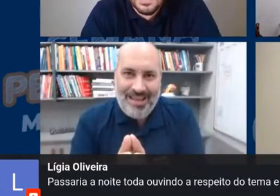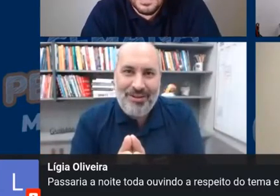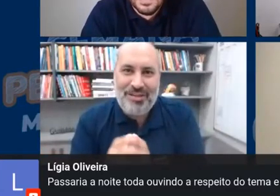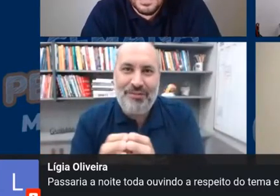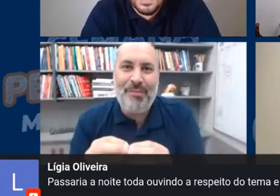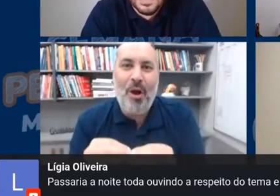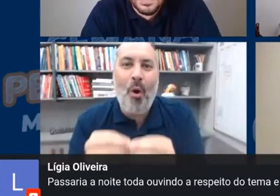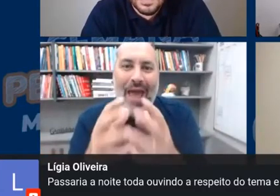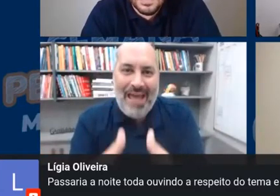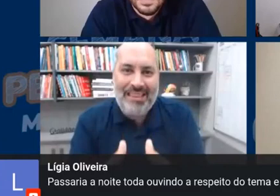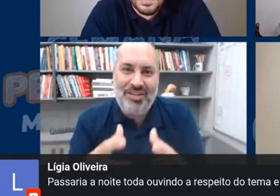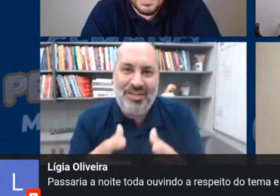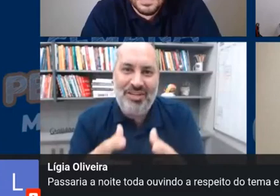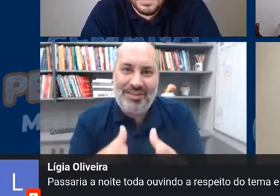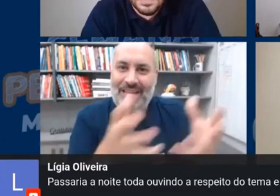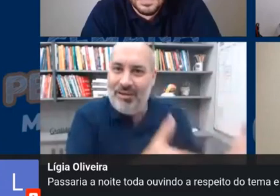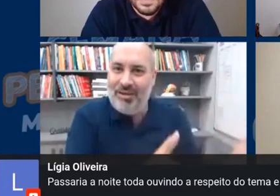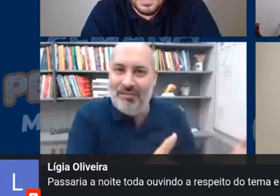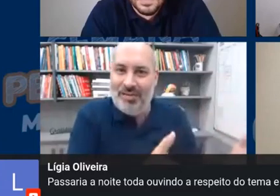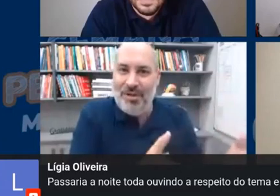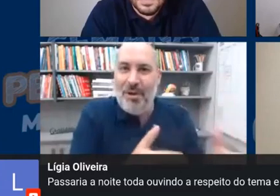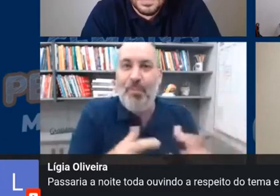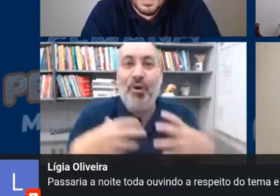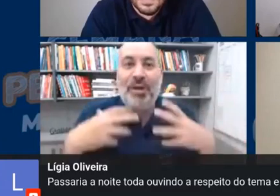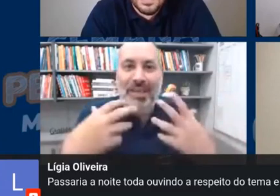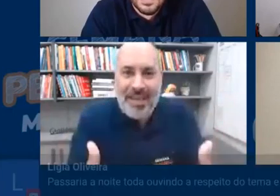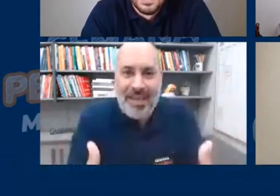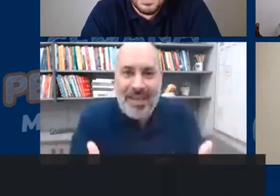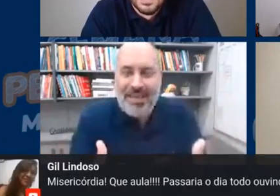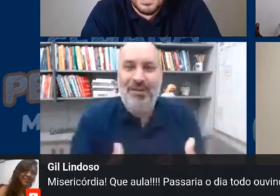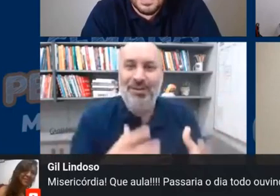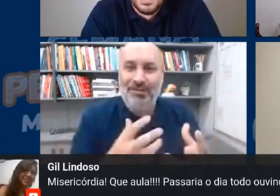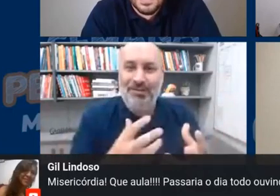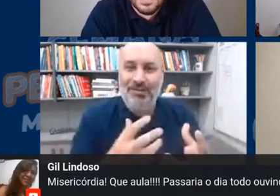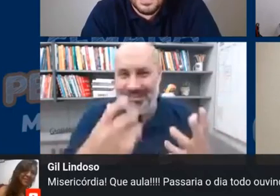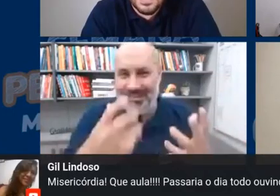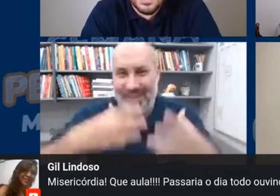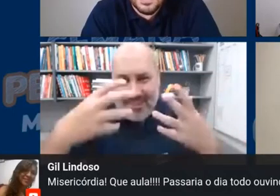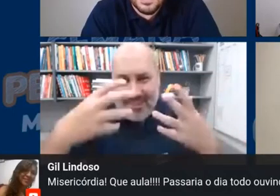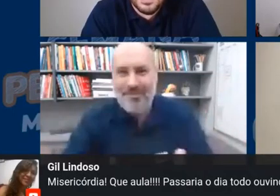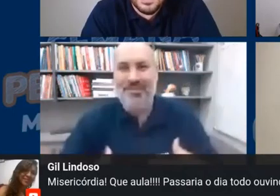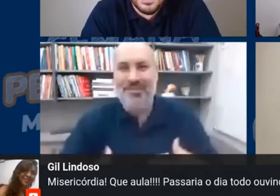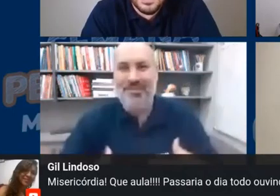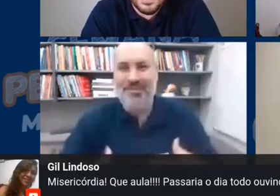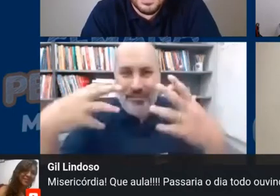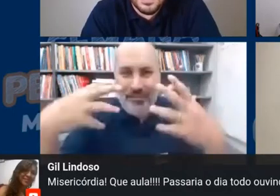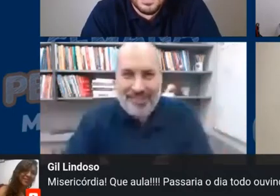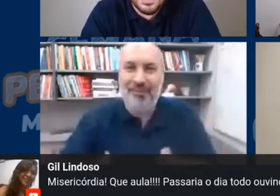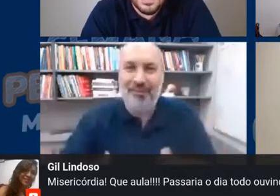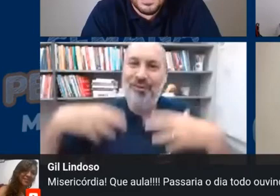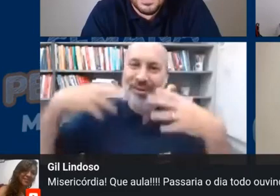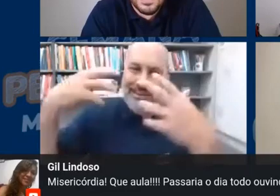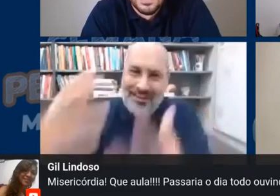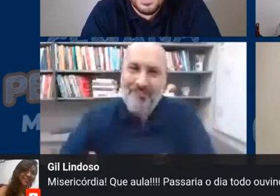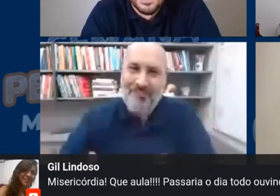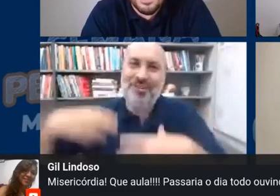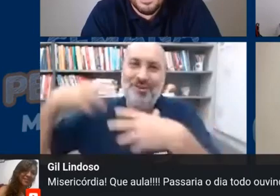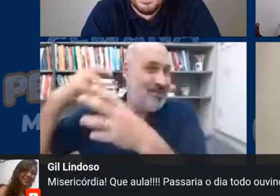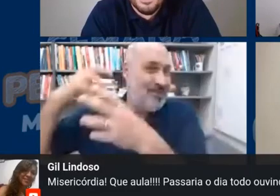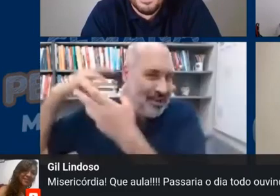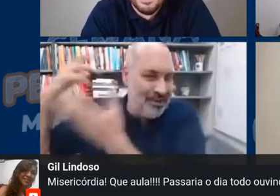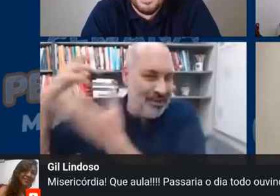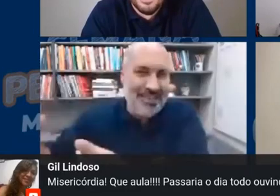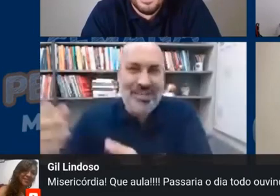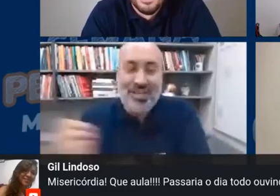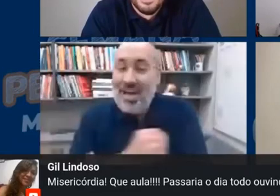ou seja a forma correta de ensinar está lá a educação infantil porque quando vai passando fundamental 1 fundamental 2 ensino médio